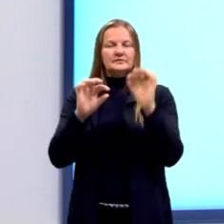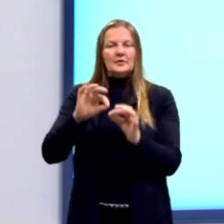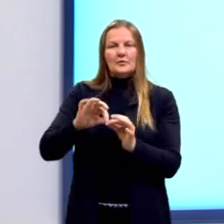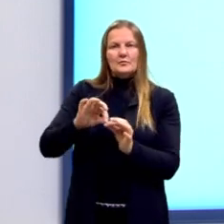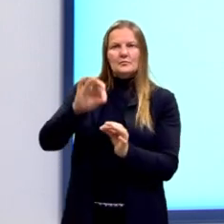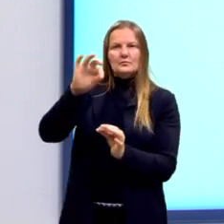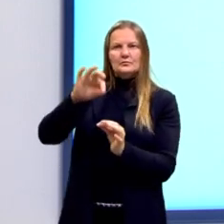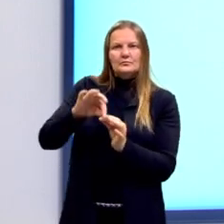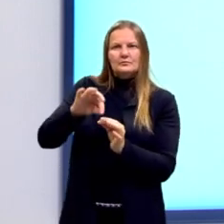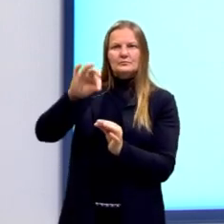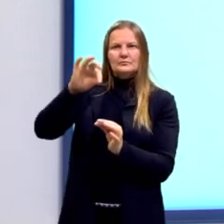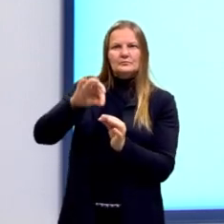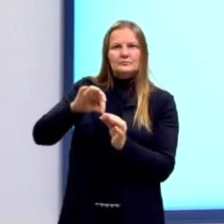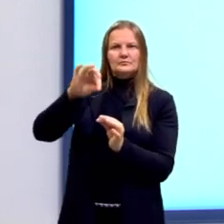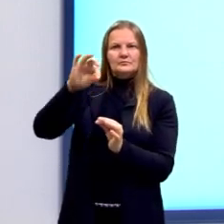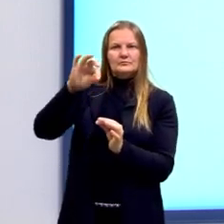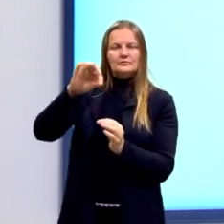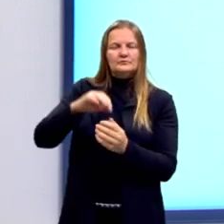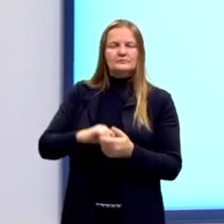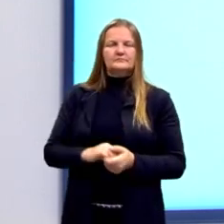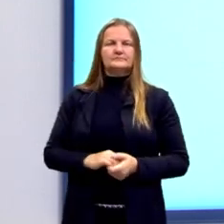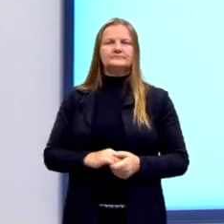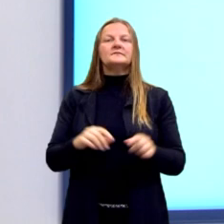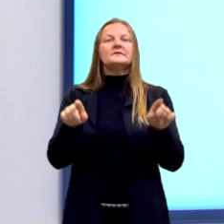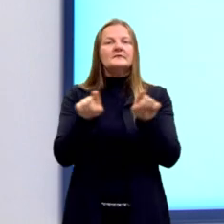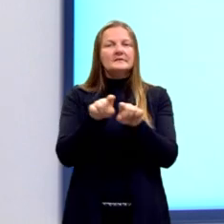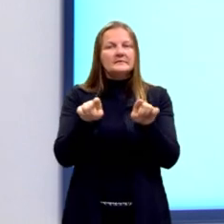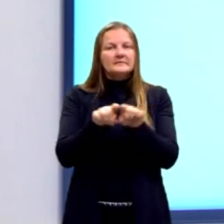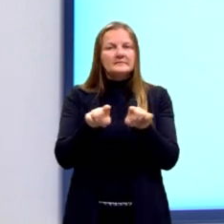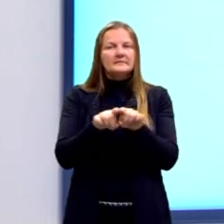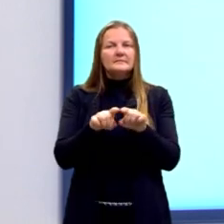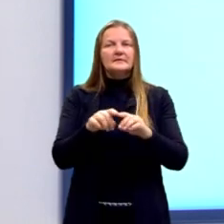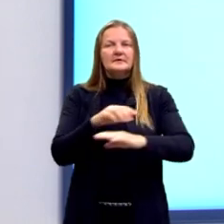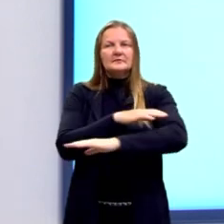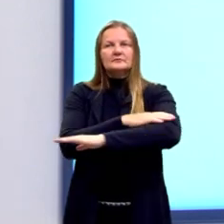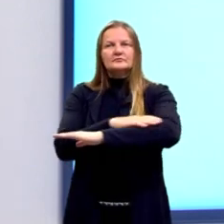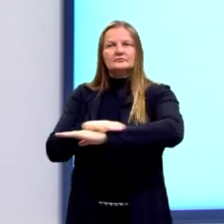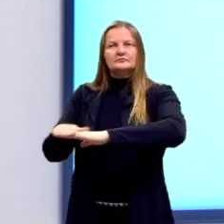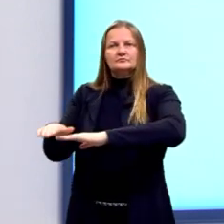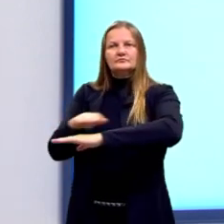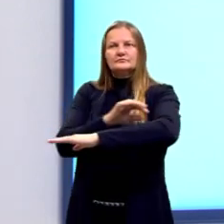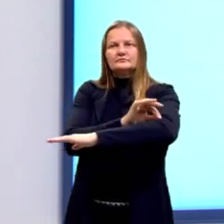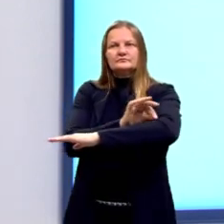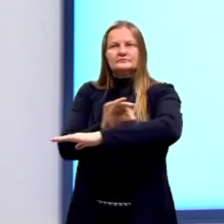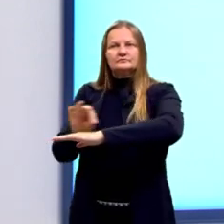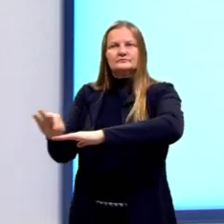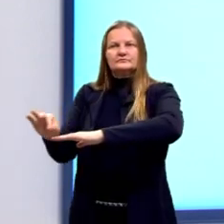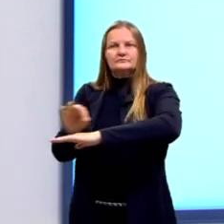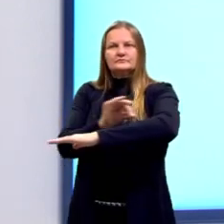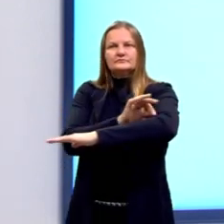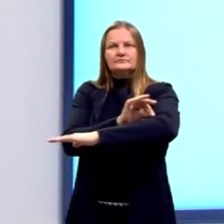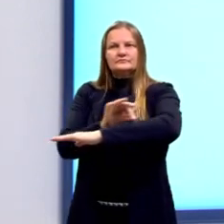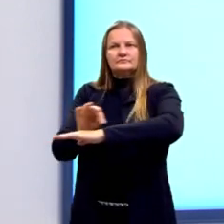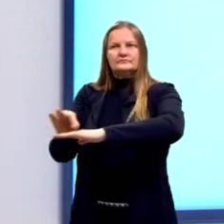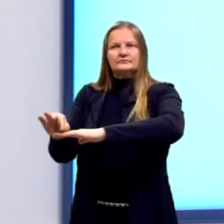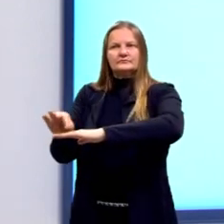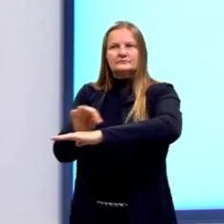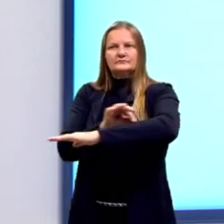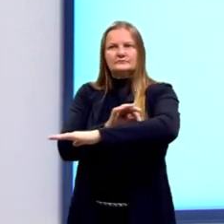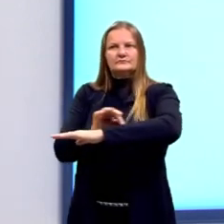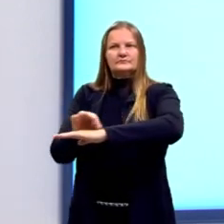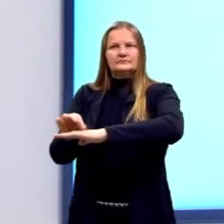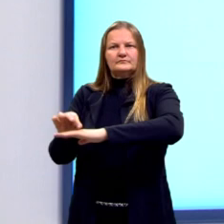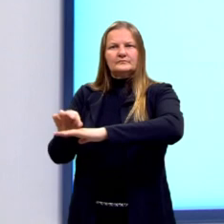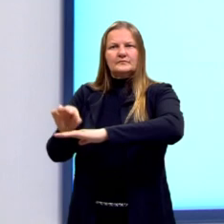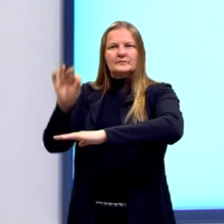daquele triângulo menor. Assim como a base deste triângulo maior aqui, tá? Então, a base C